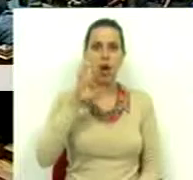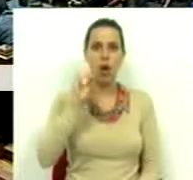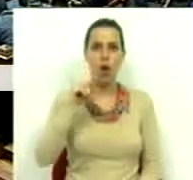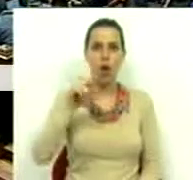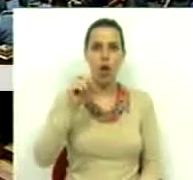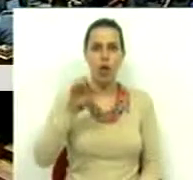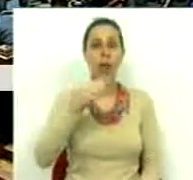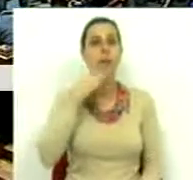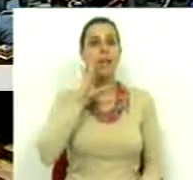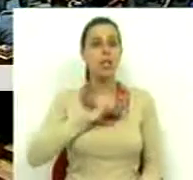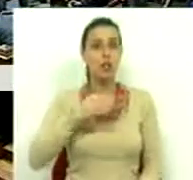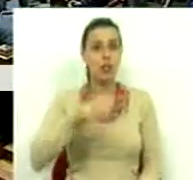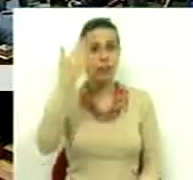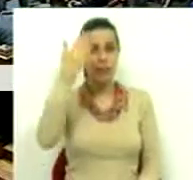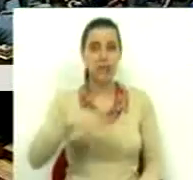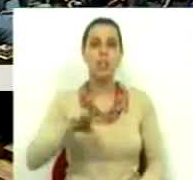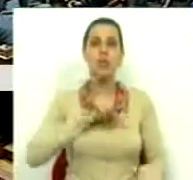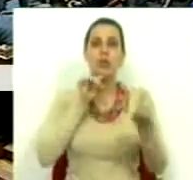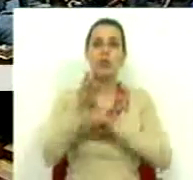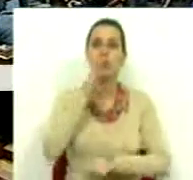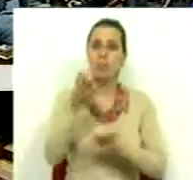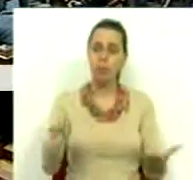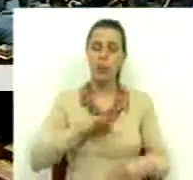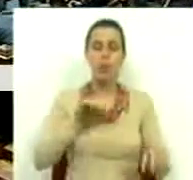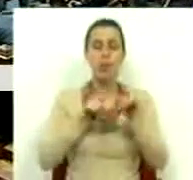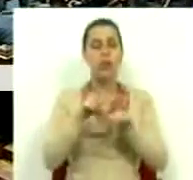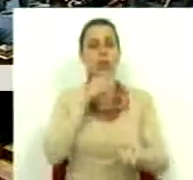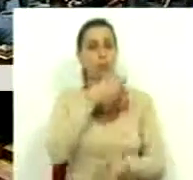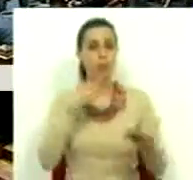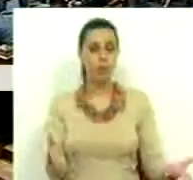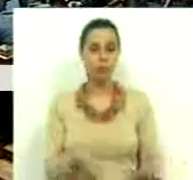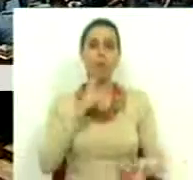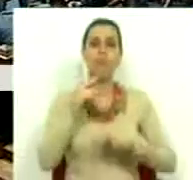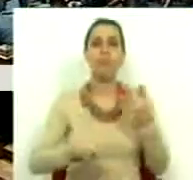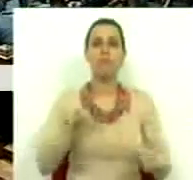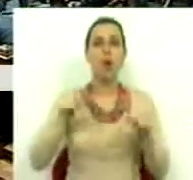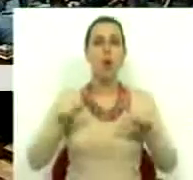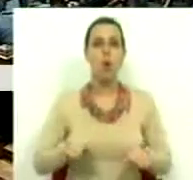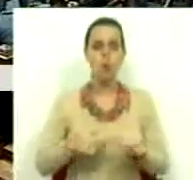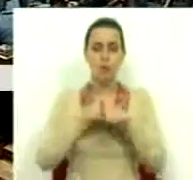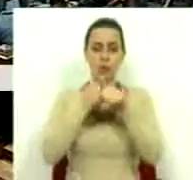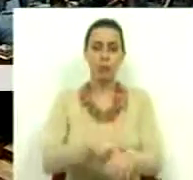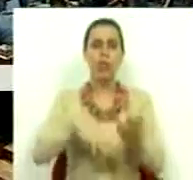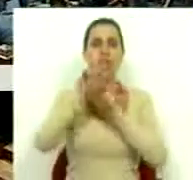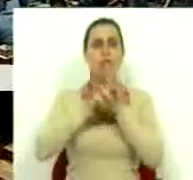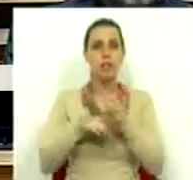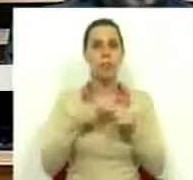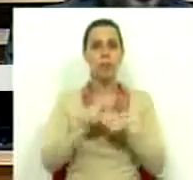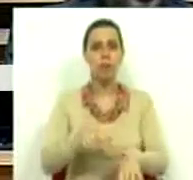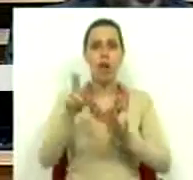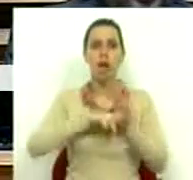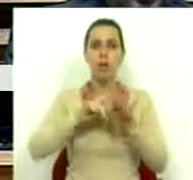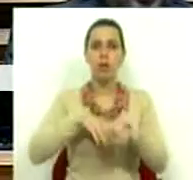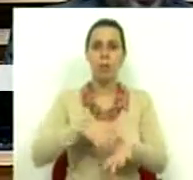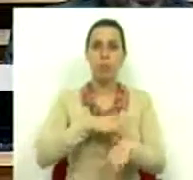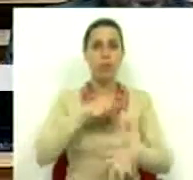Obrigada Sra. Presidente, Sras. Deputadas, Srs. Deputados, analisamos aqui hoje nos termos regimentais o relatório